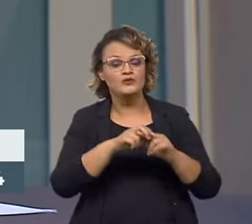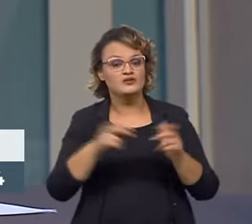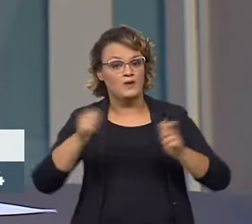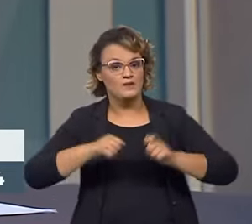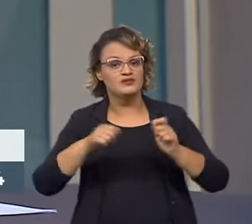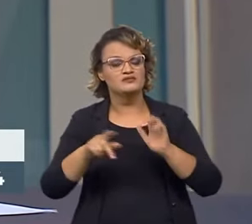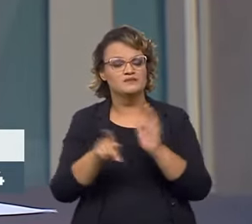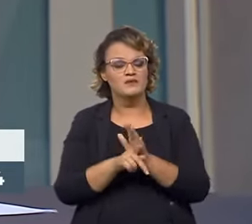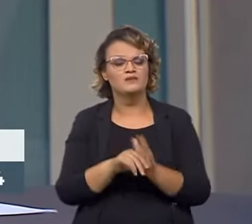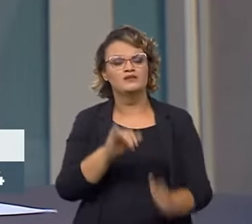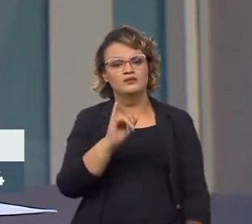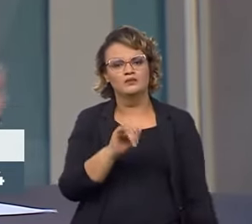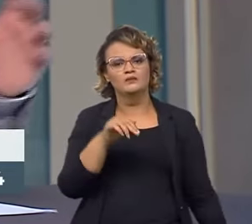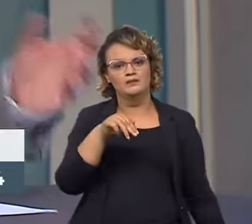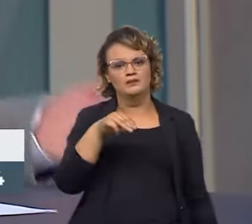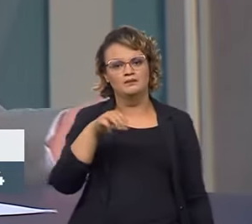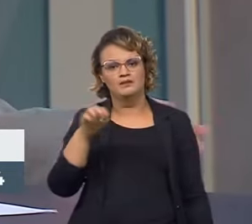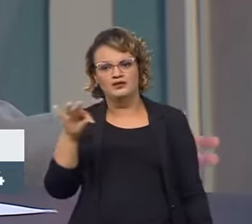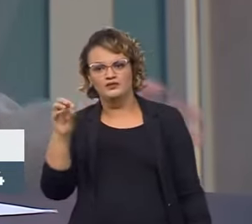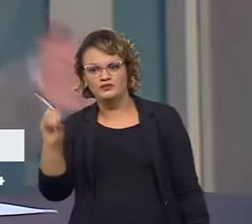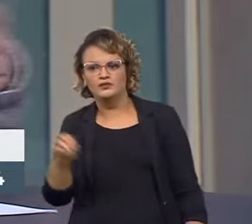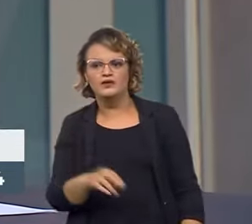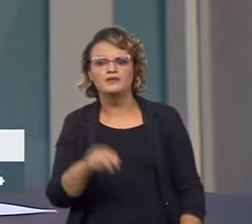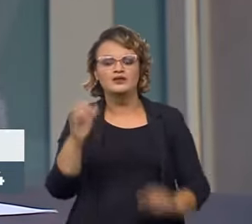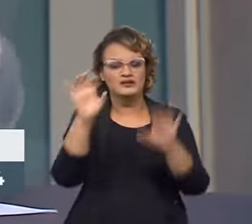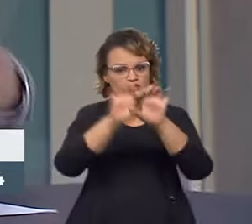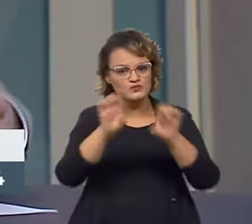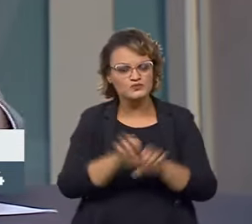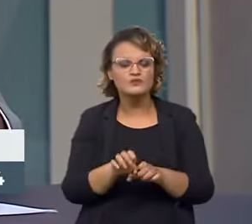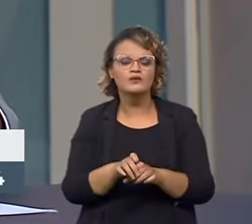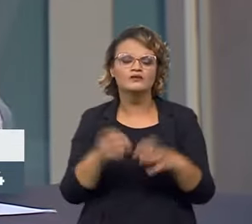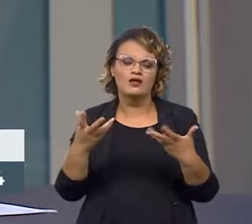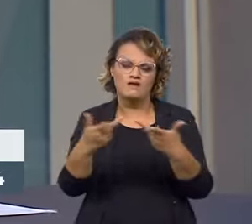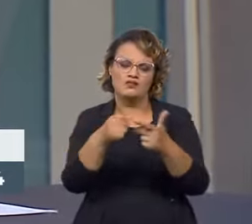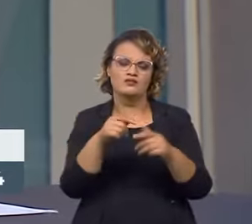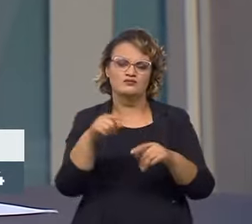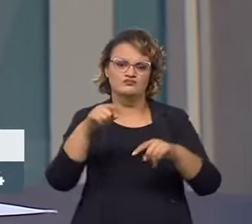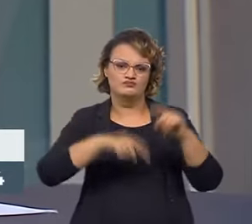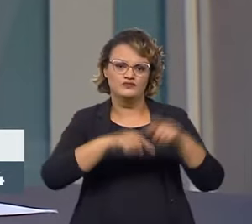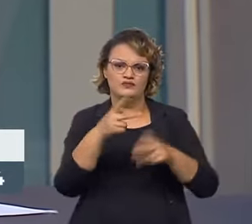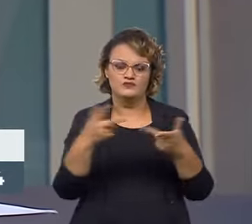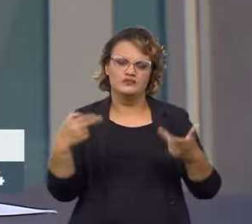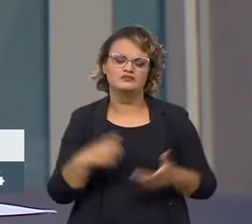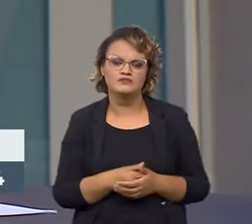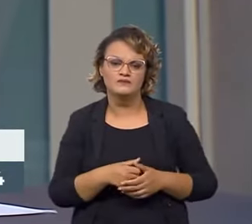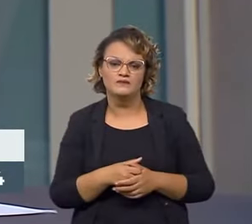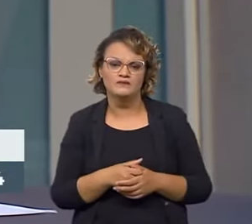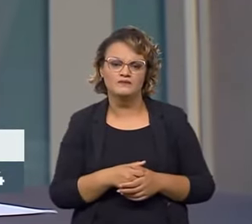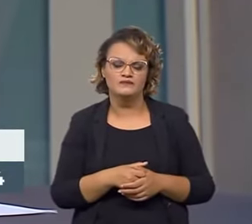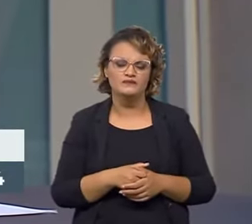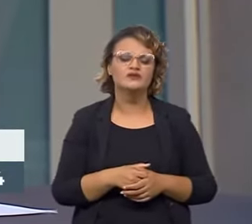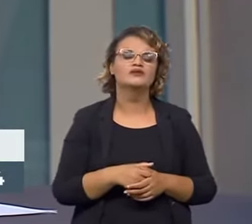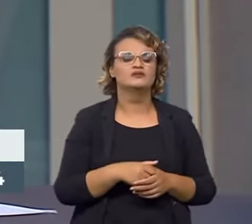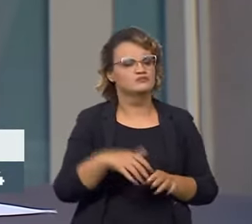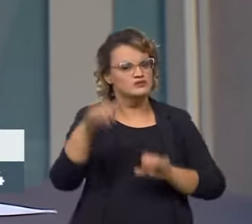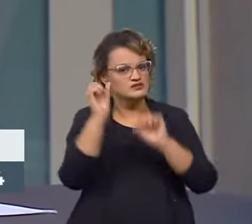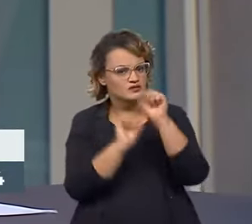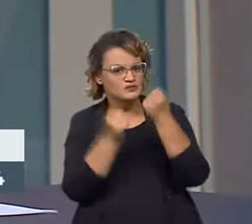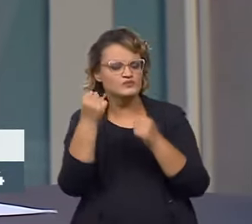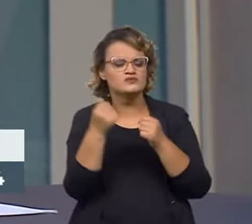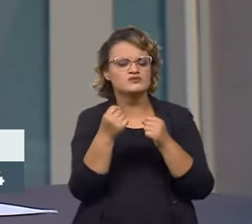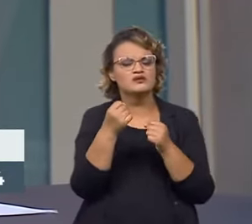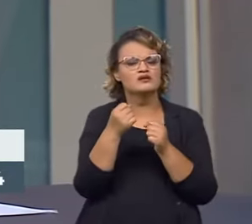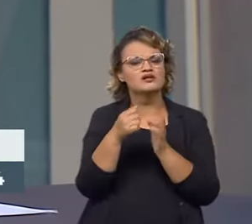Inmetro, que é da infraestrutura para desenvolver a qualidade dos produtos. Então, essa reindustrialização com certeza